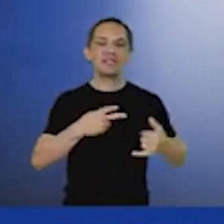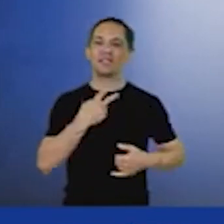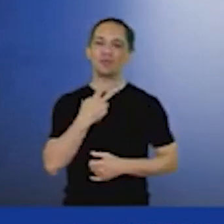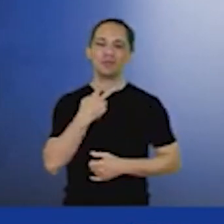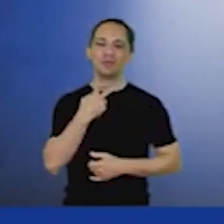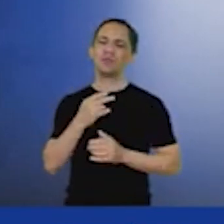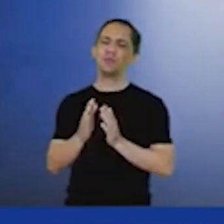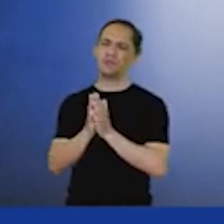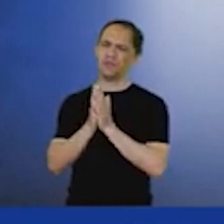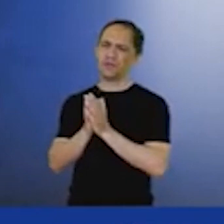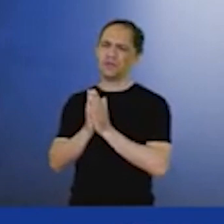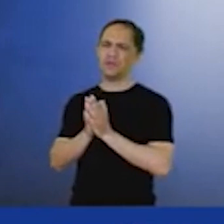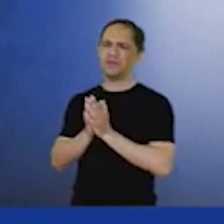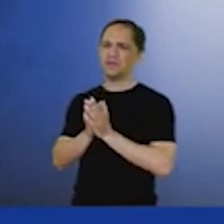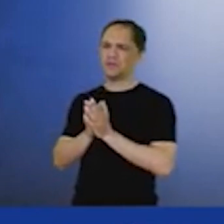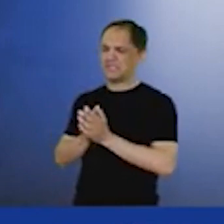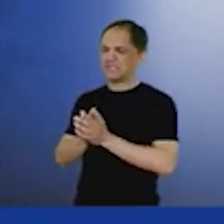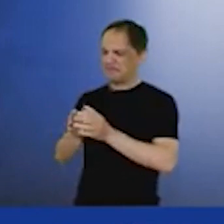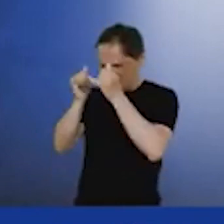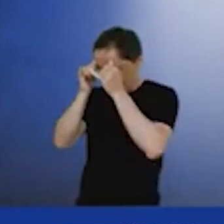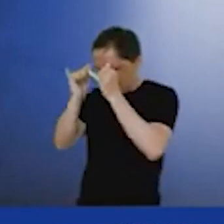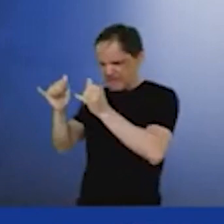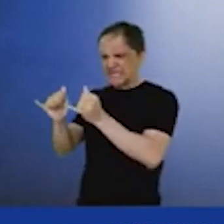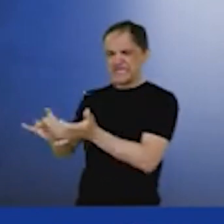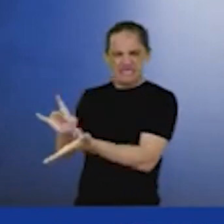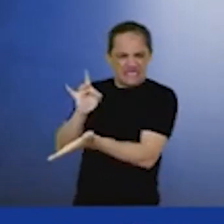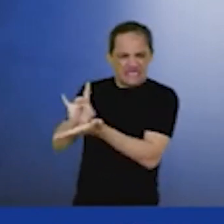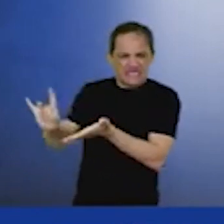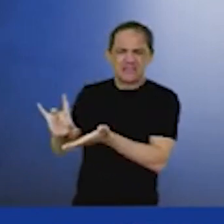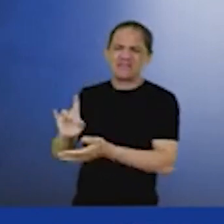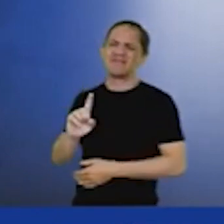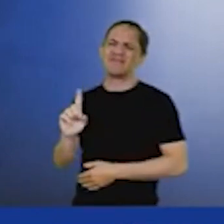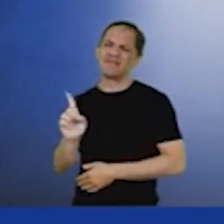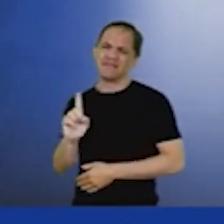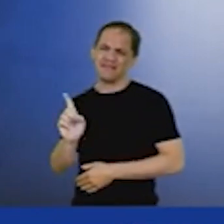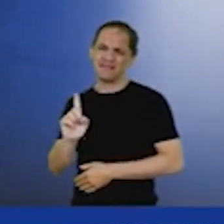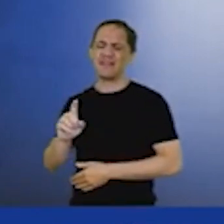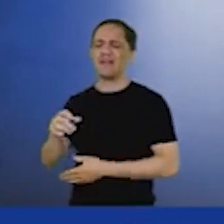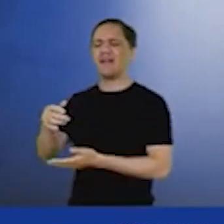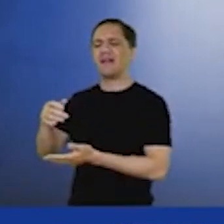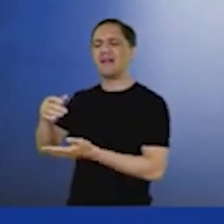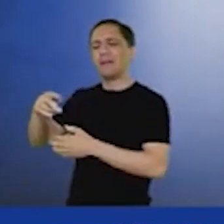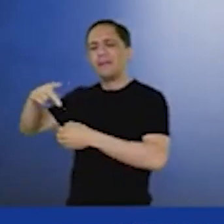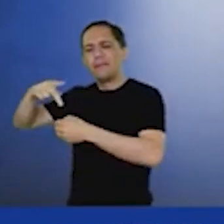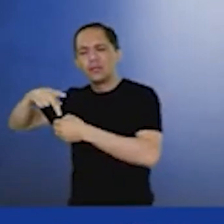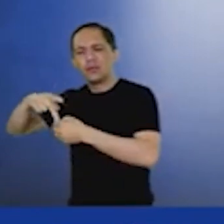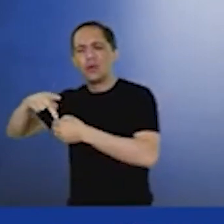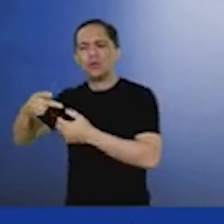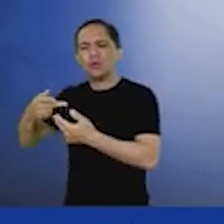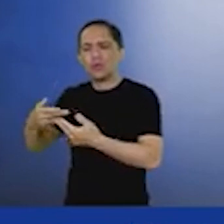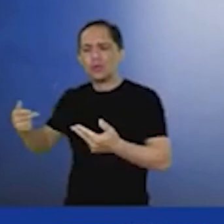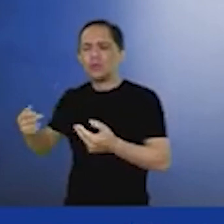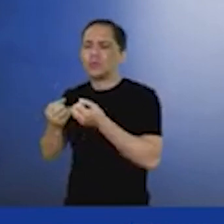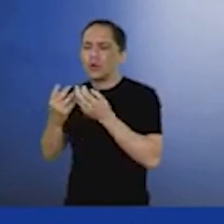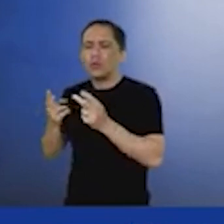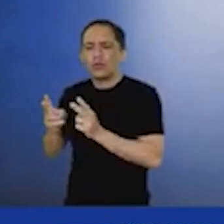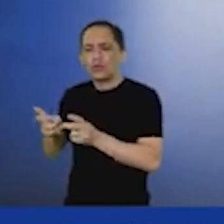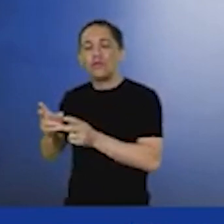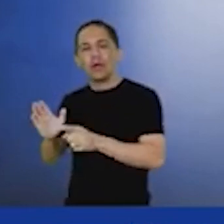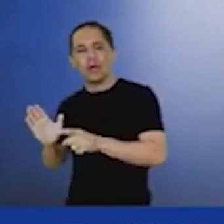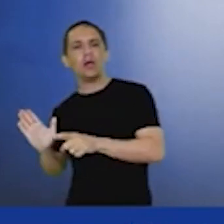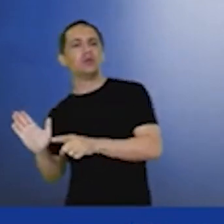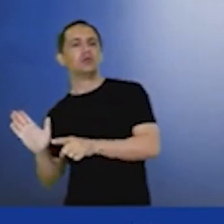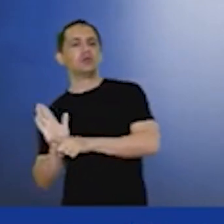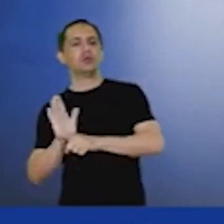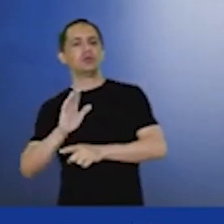indústria do petróleo que ela tem suportado um desenvolvimento muito grande e pode ser realmente vai ser a solução para